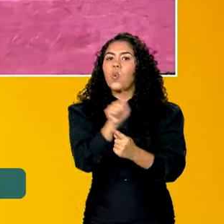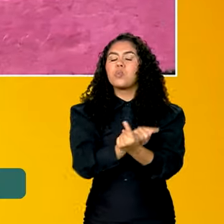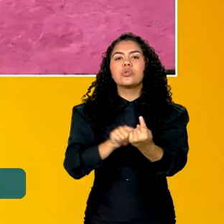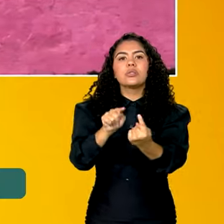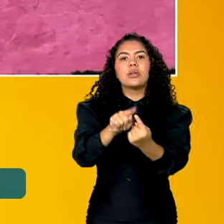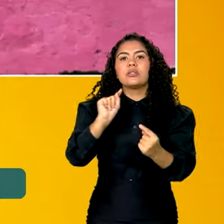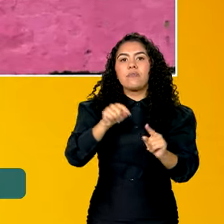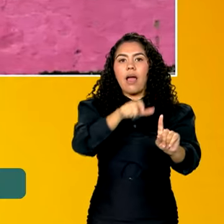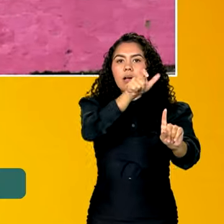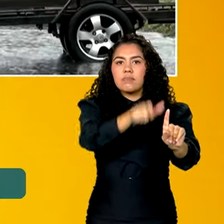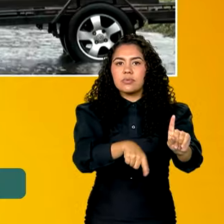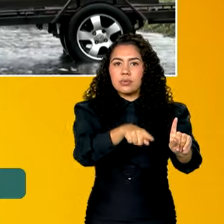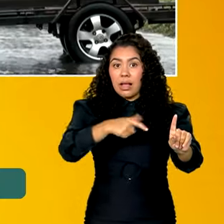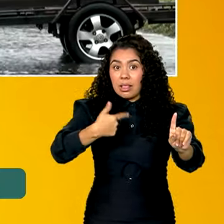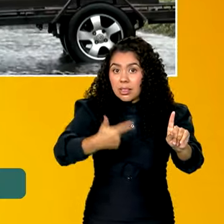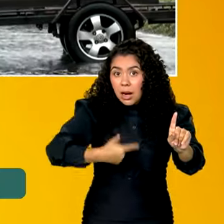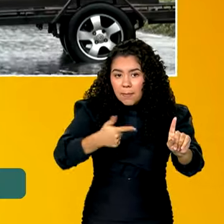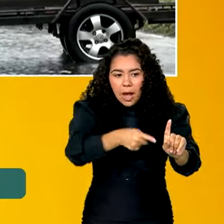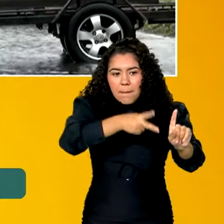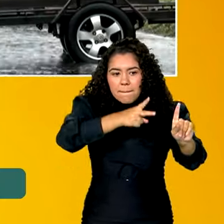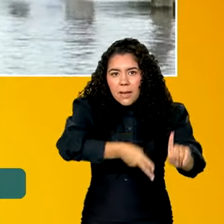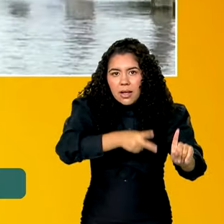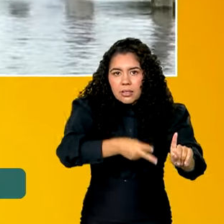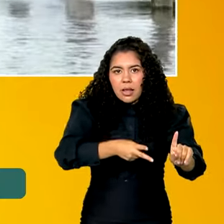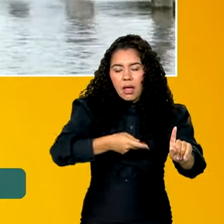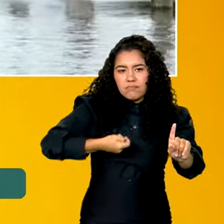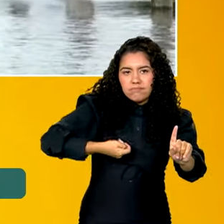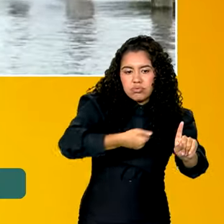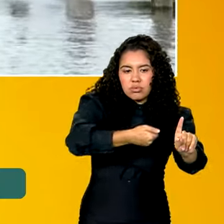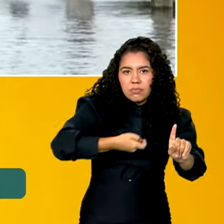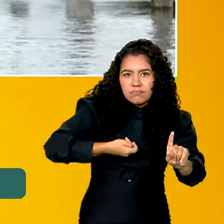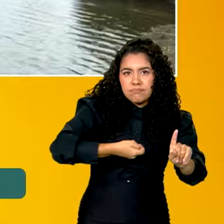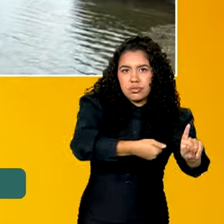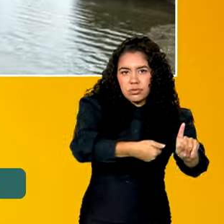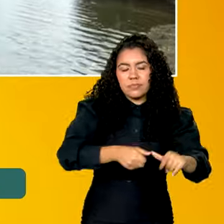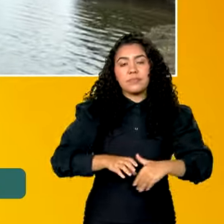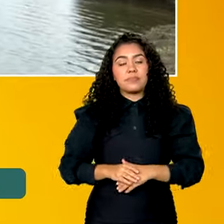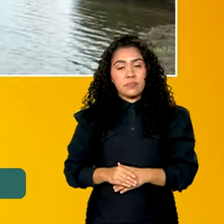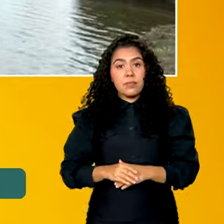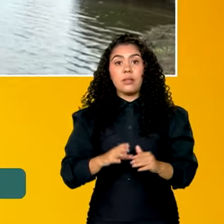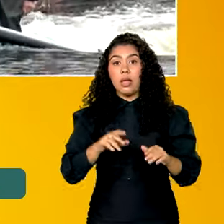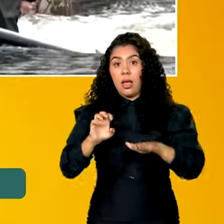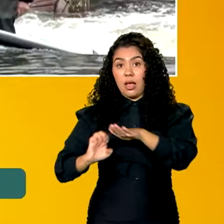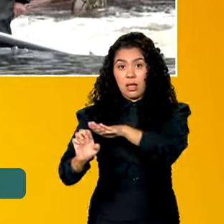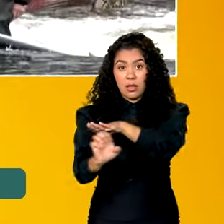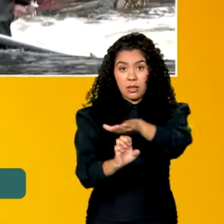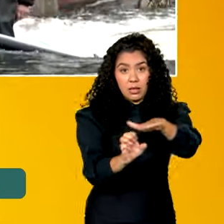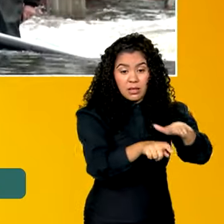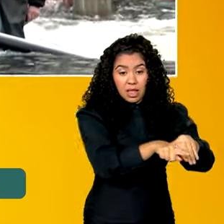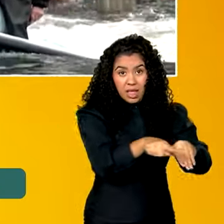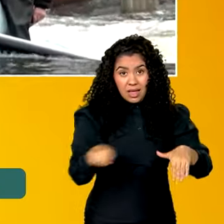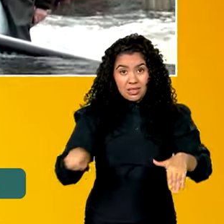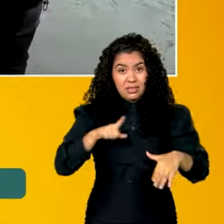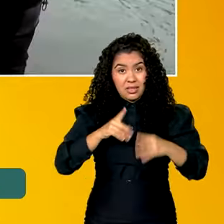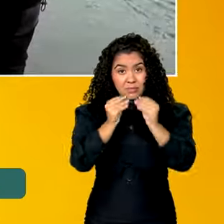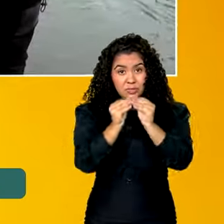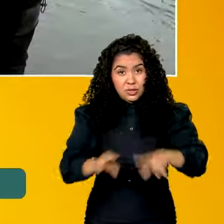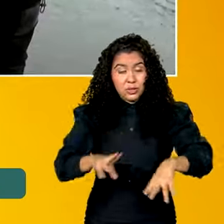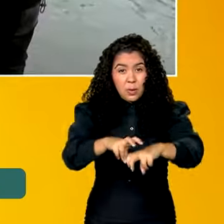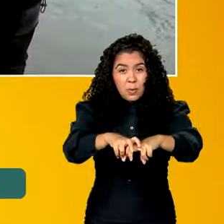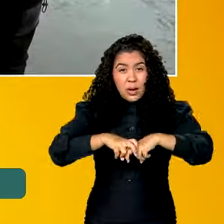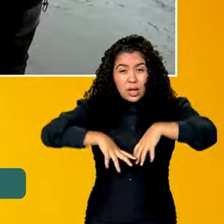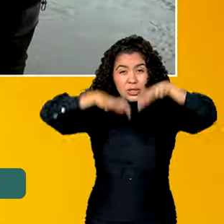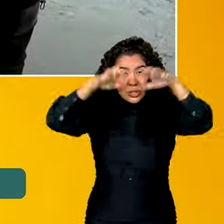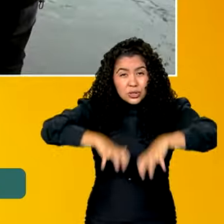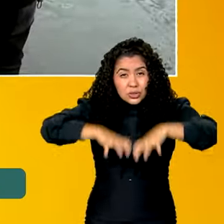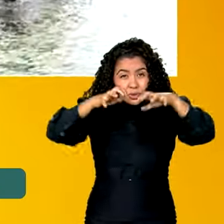menos quatro meses, dois do benefício e os dois meses seguintes. Bom, o prazo para as empresas prejudicadas pelas enchentes no Rio Grande do